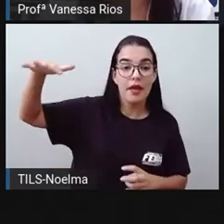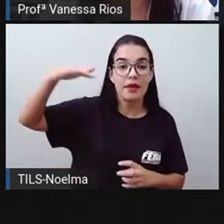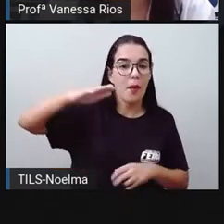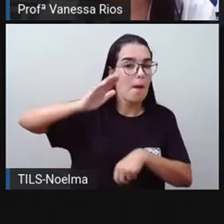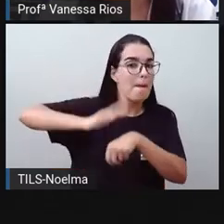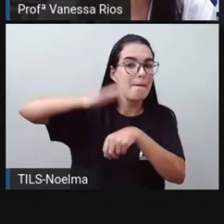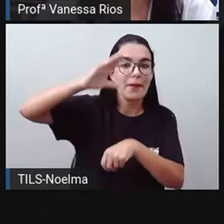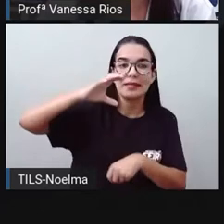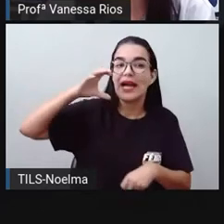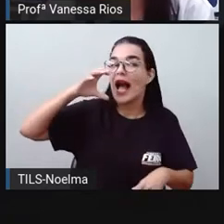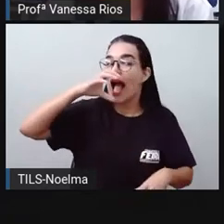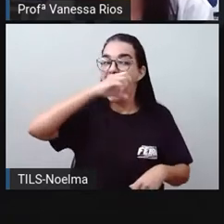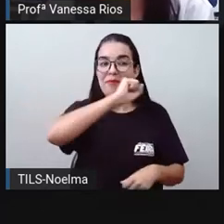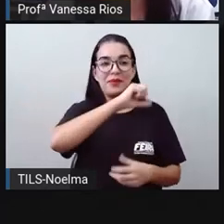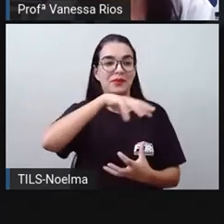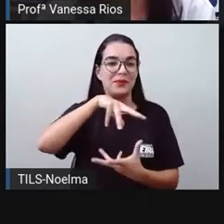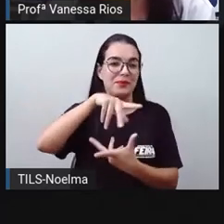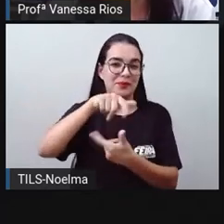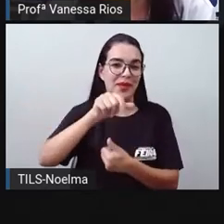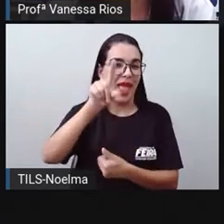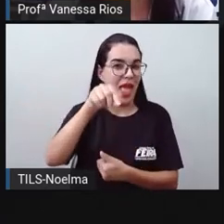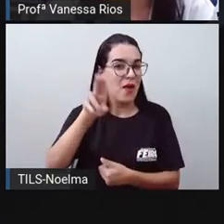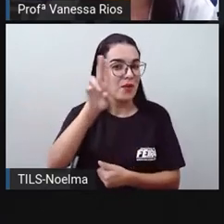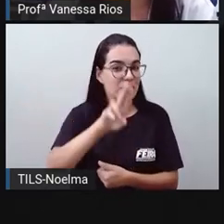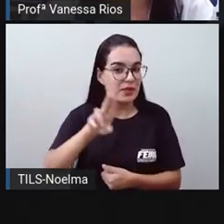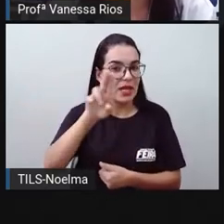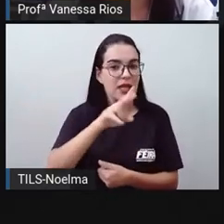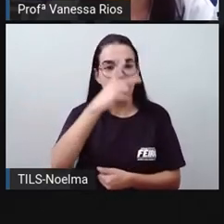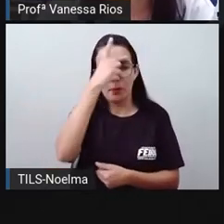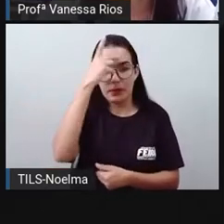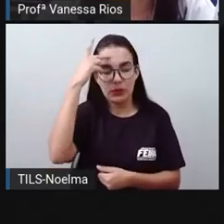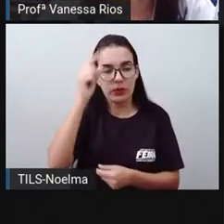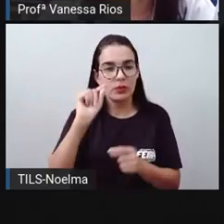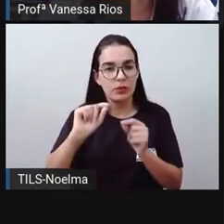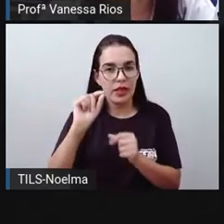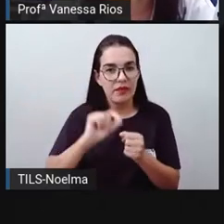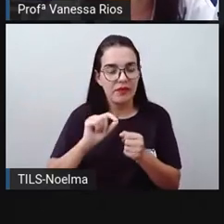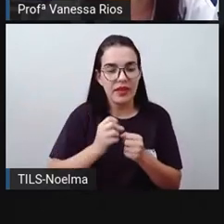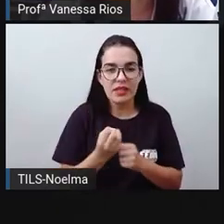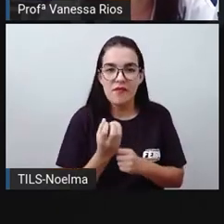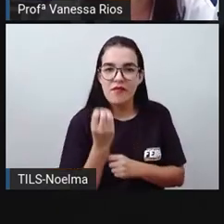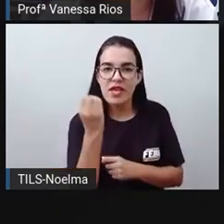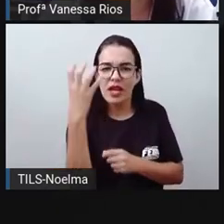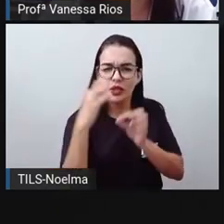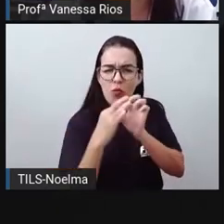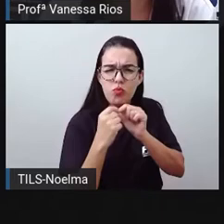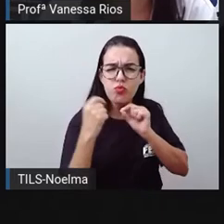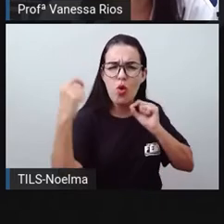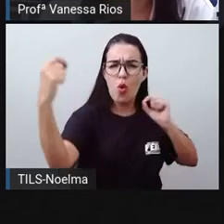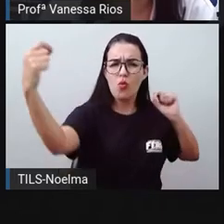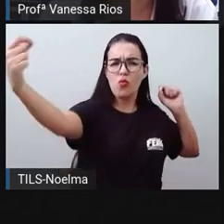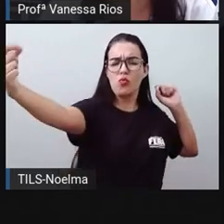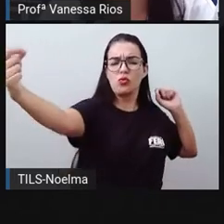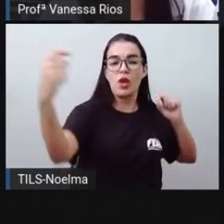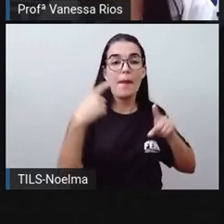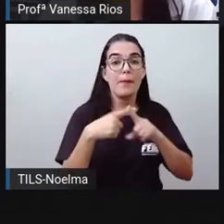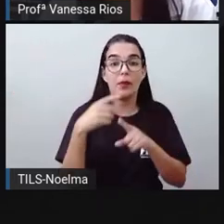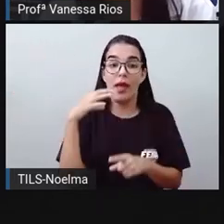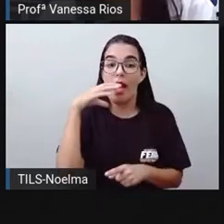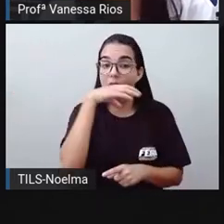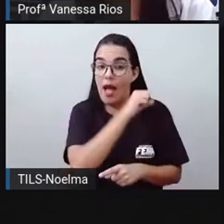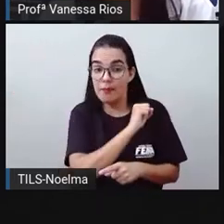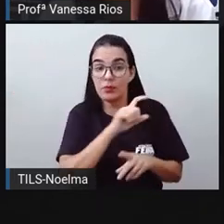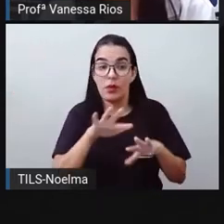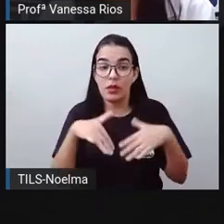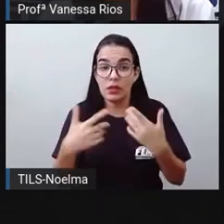planeta. Ele é muito utilizado por pessoas que fazem viagens a longas distâncias, pois é mais rápido e assim as